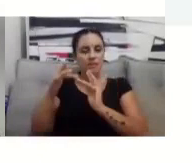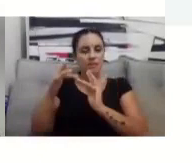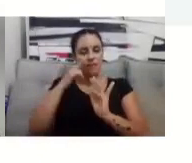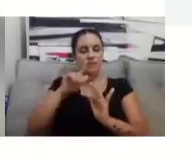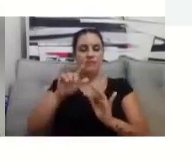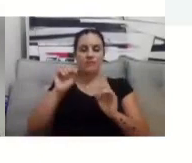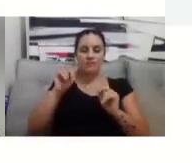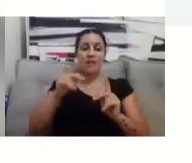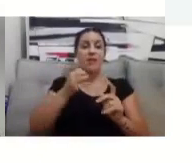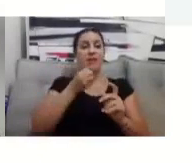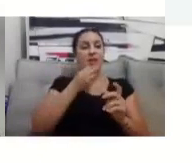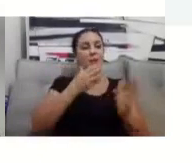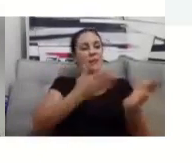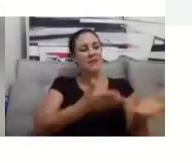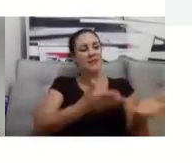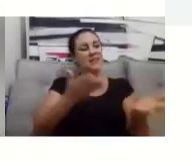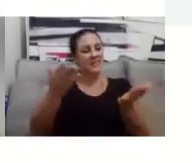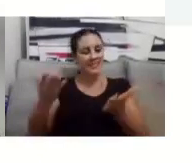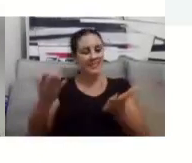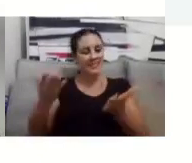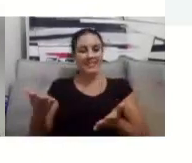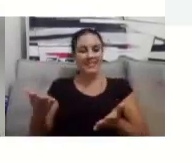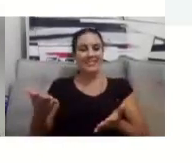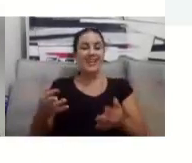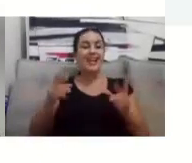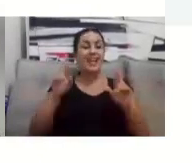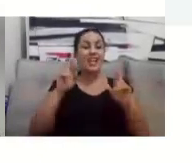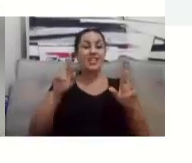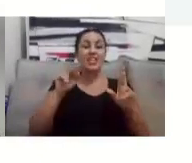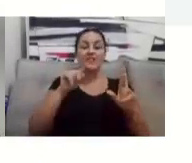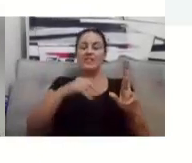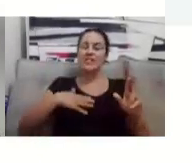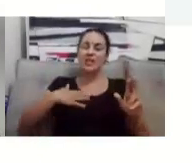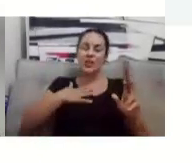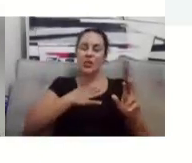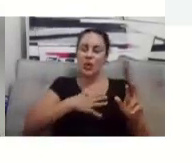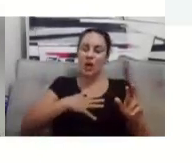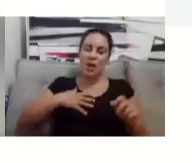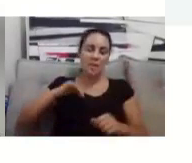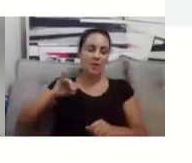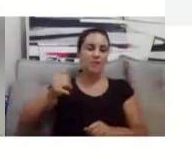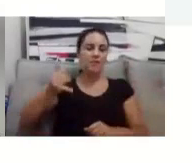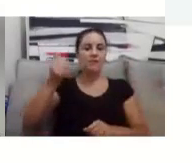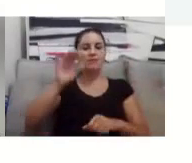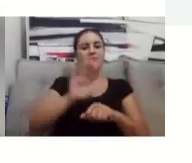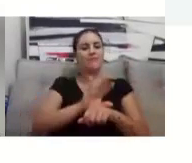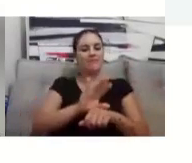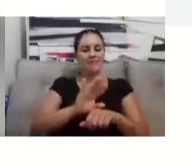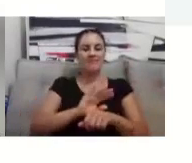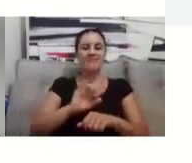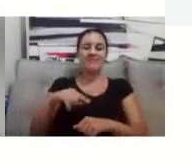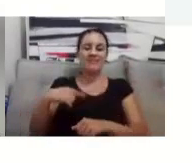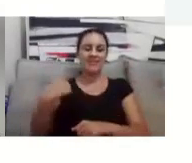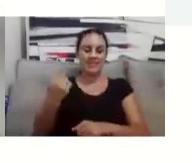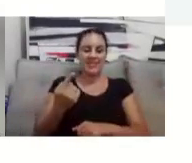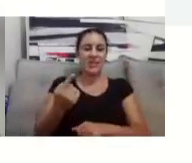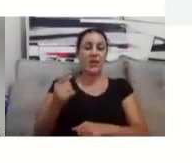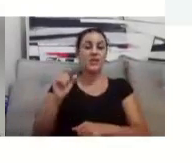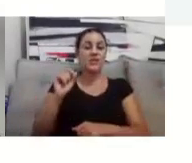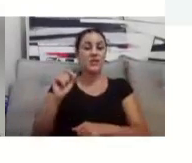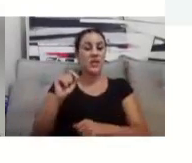bem-vindos, espero que vocês curtam muito o curso, estamos aqui para o que vocês precisarem, tá bom?